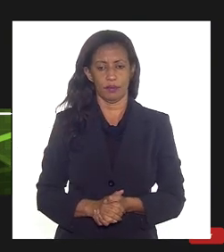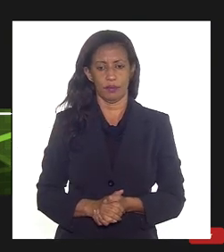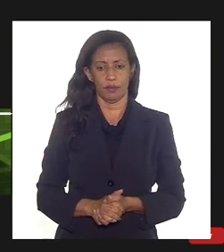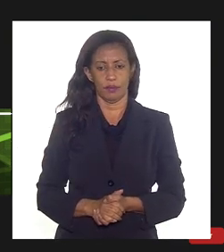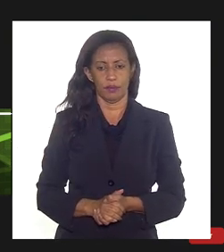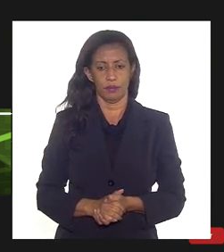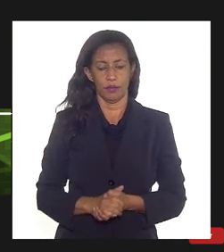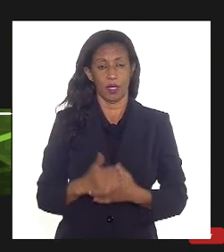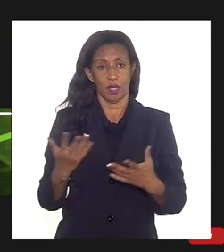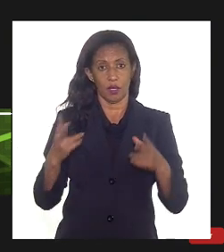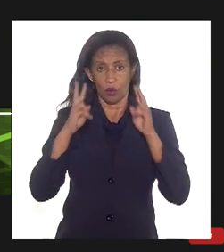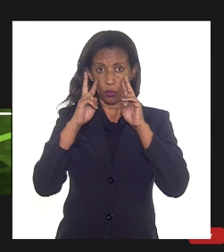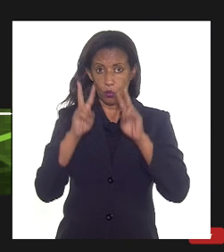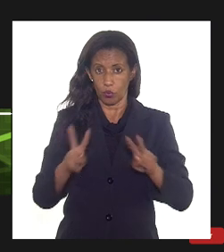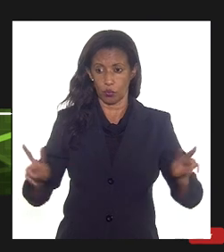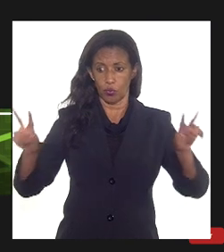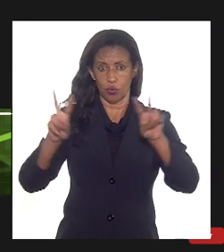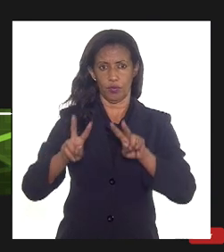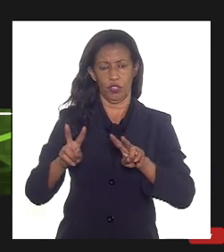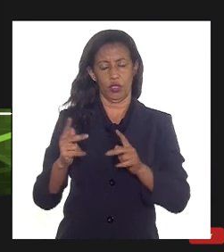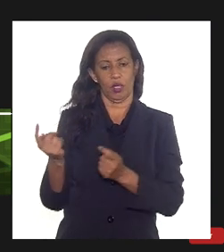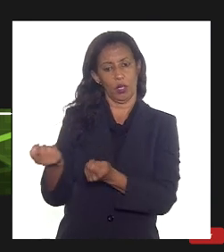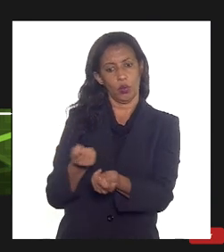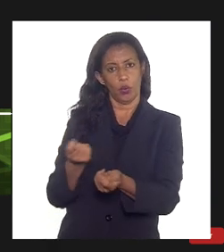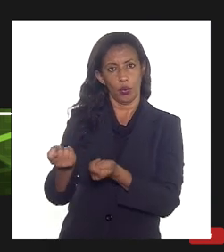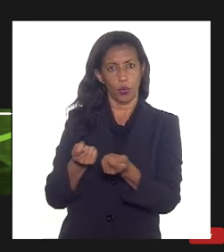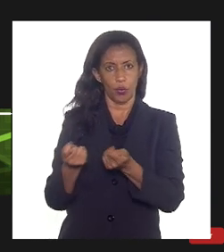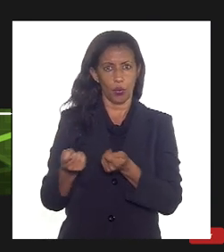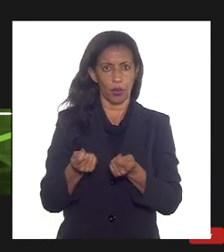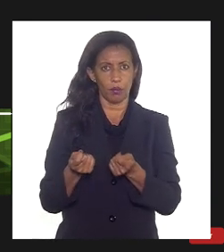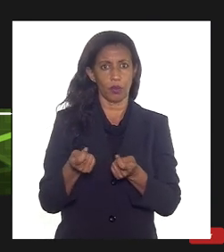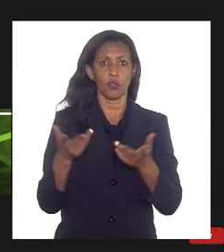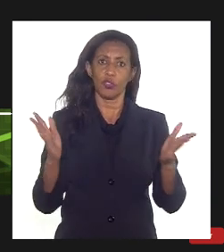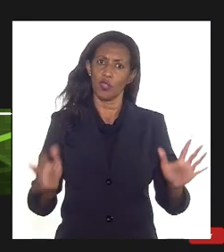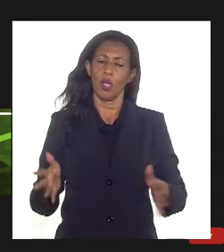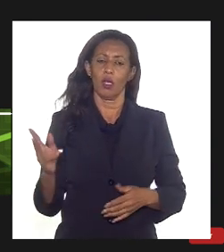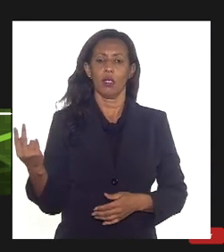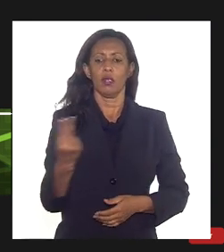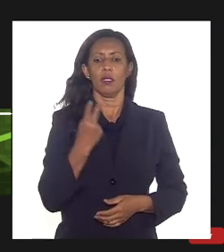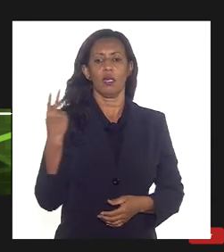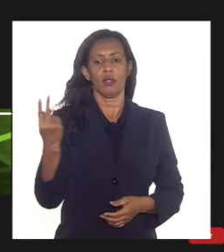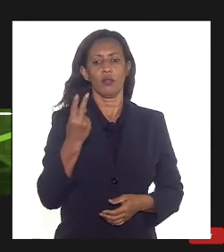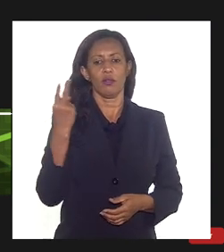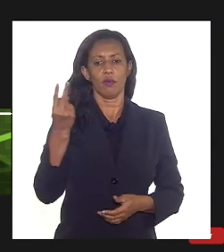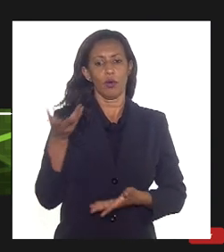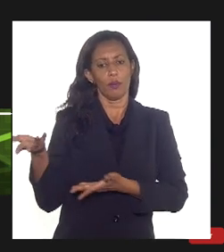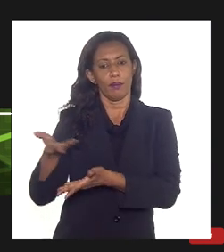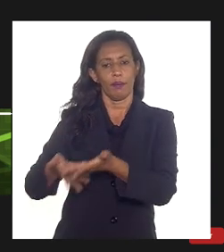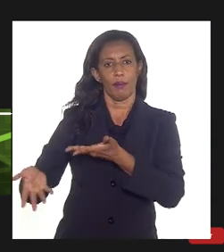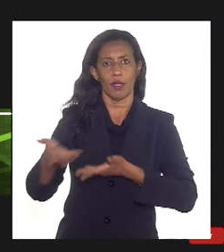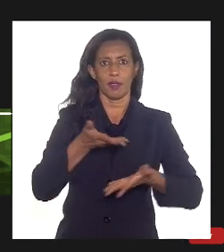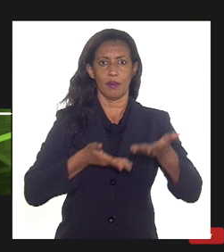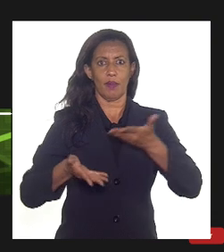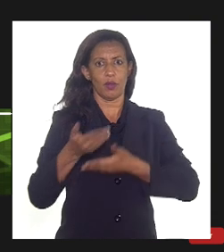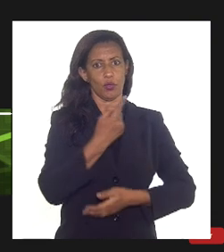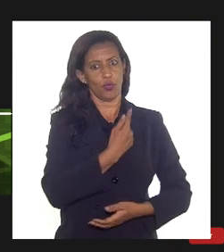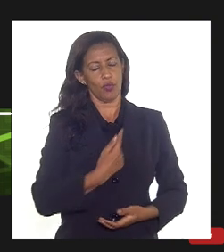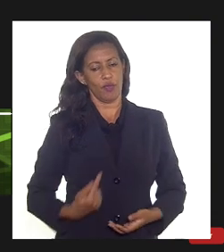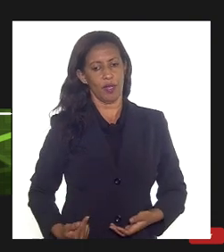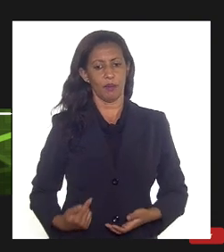vista da organização econômica isso já está maximizando o valor e inclusive participações governamentais